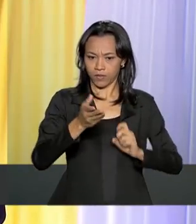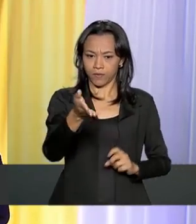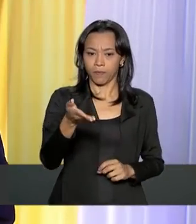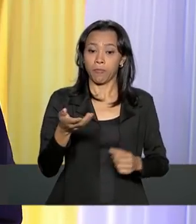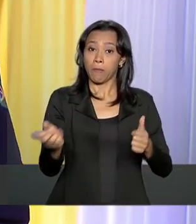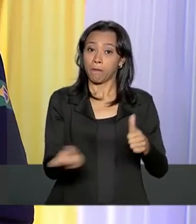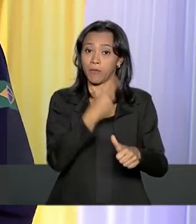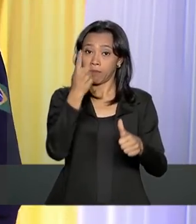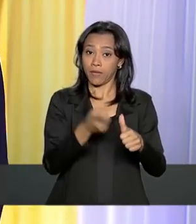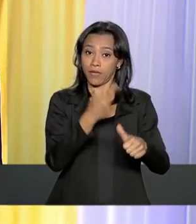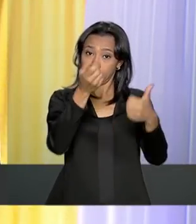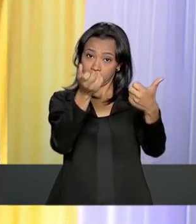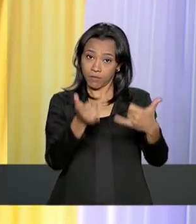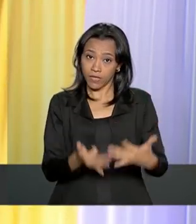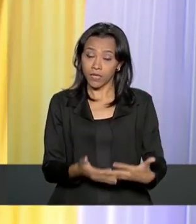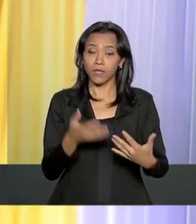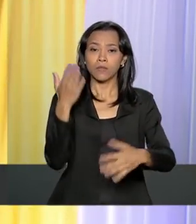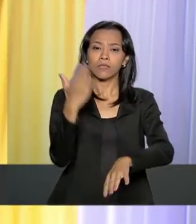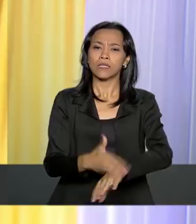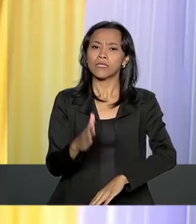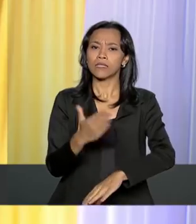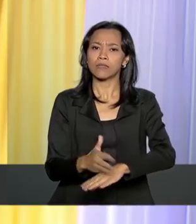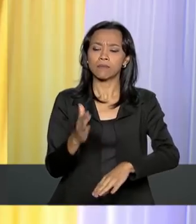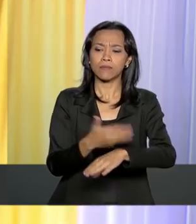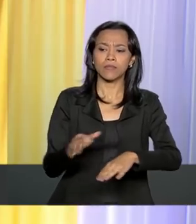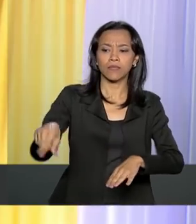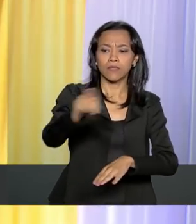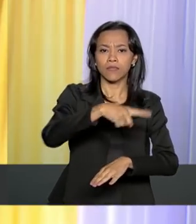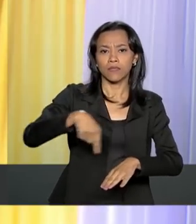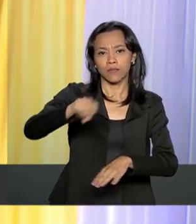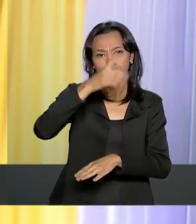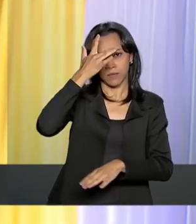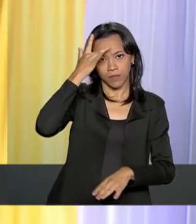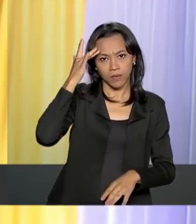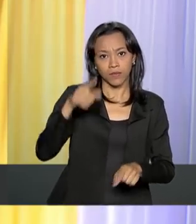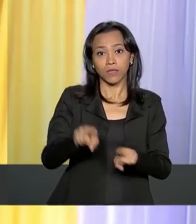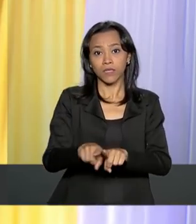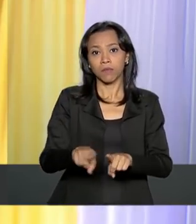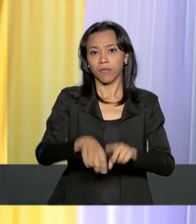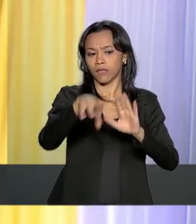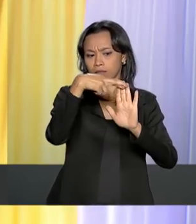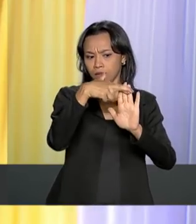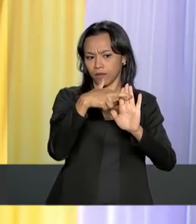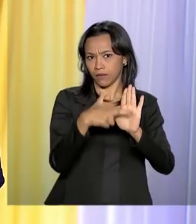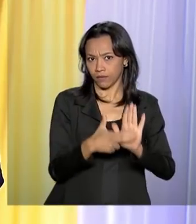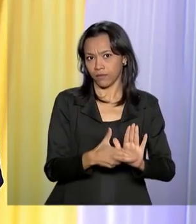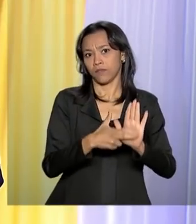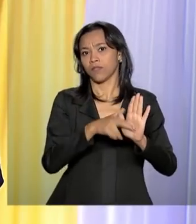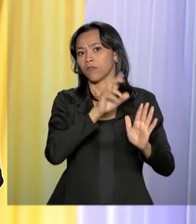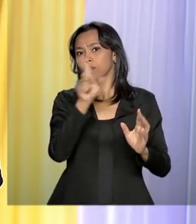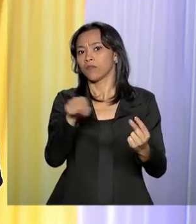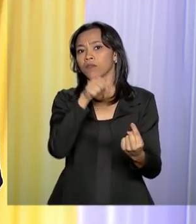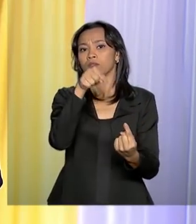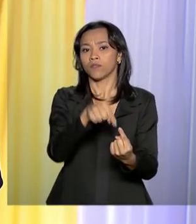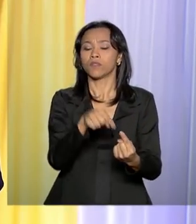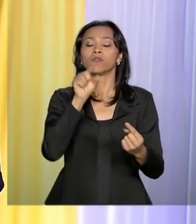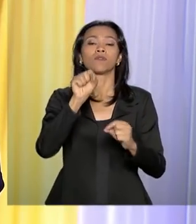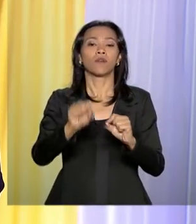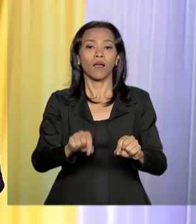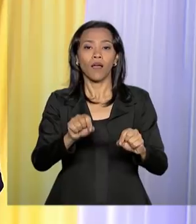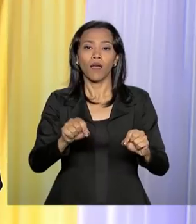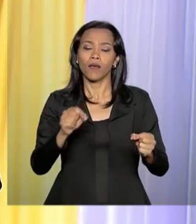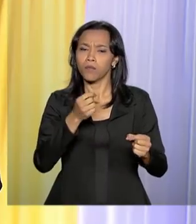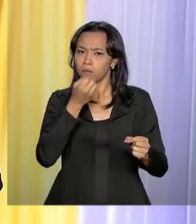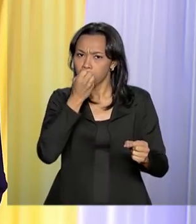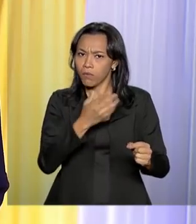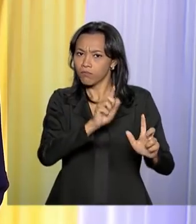ao aprimoramento da qualificação da gestão e adoção de critérios meritocráticos, visando criar uma aliança de bons